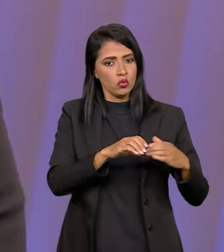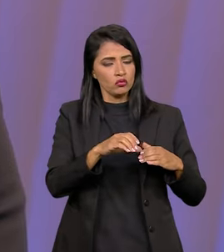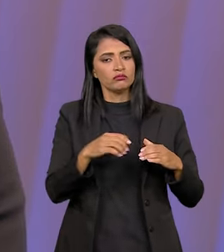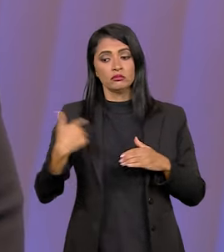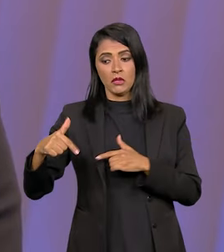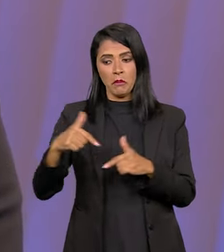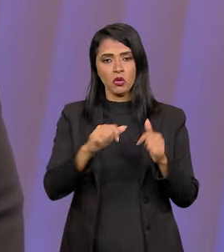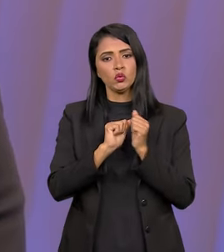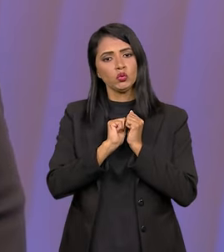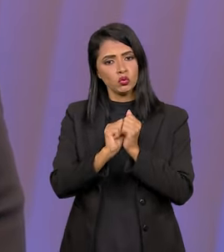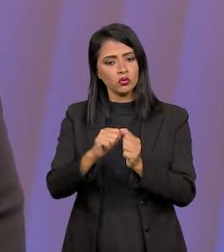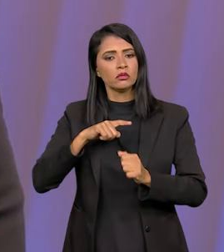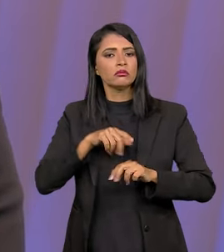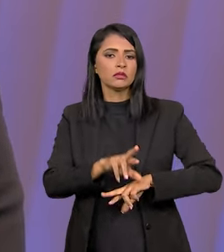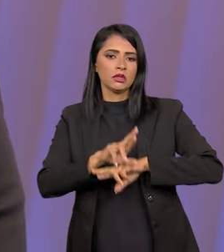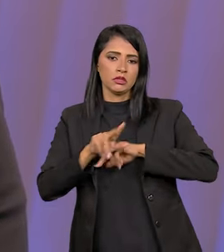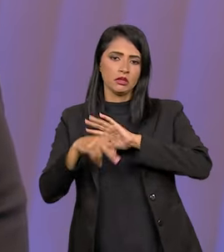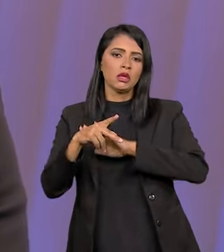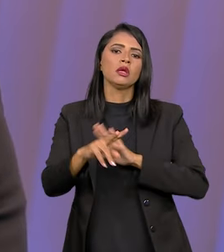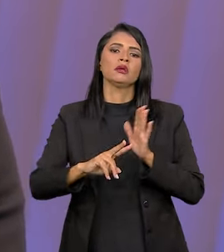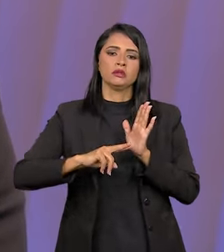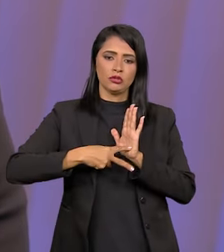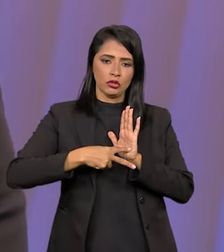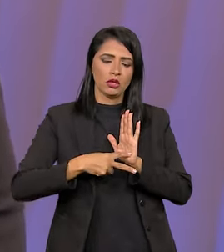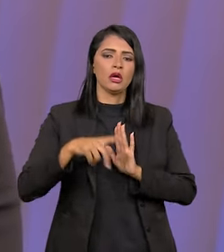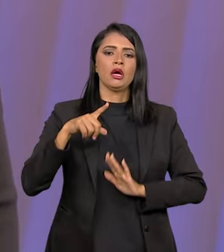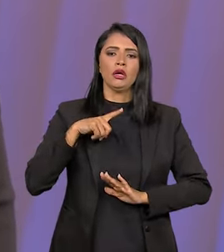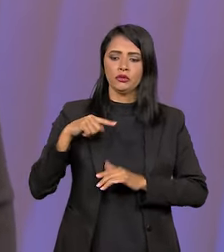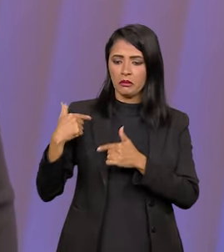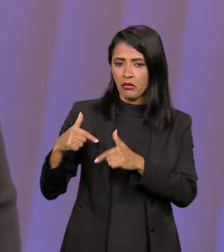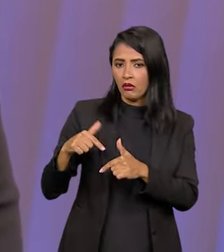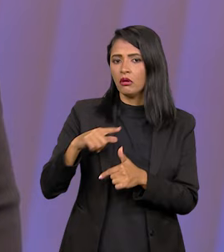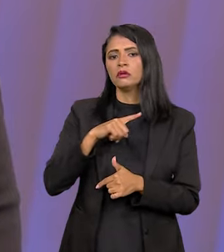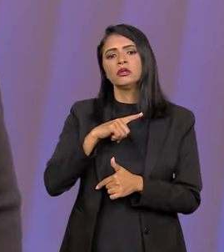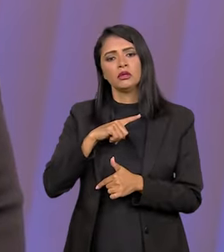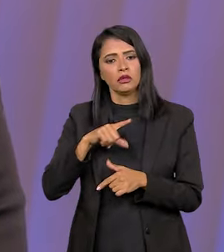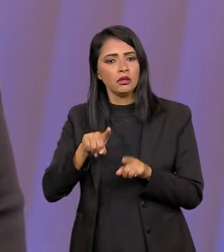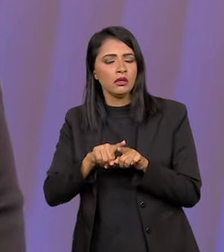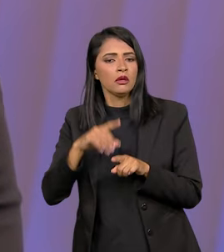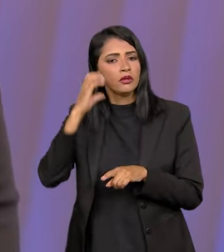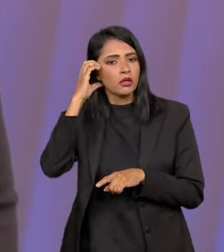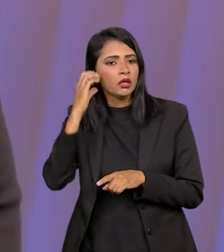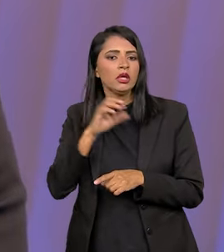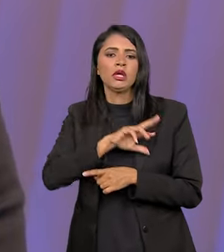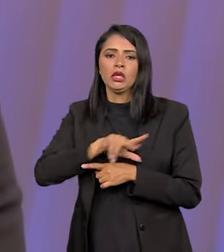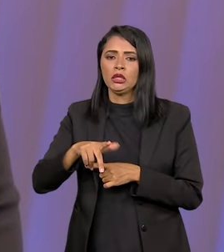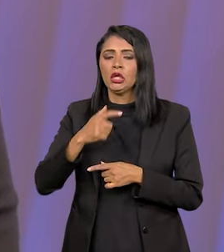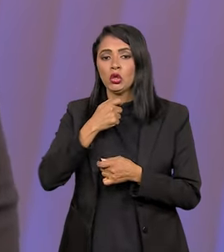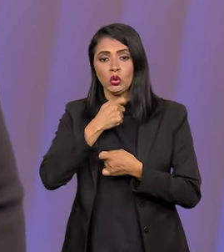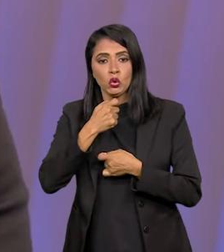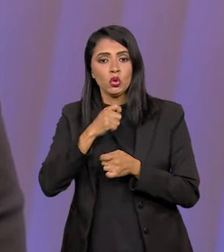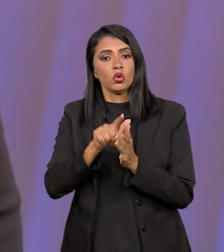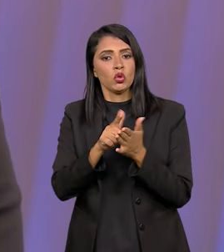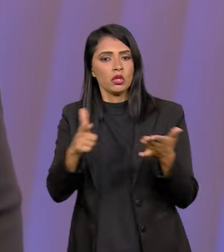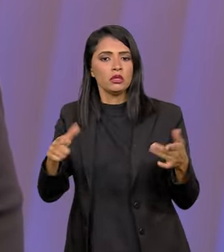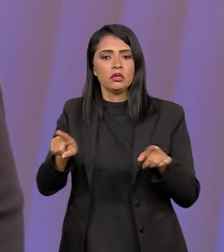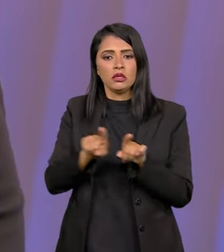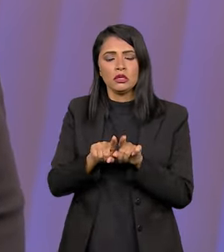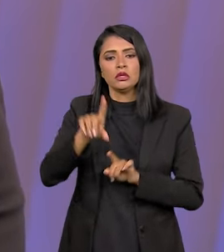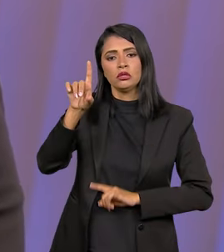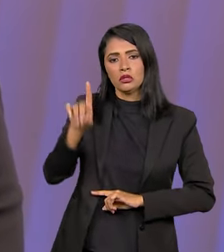público. Eles estão trabalhando em conjunto, né, tem representação do sindicato, da comissão de empregados, dos radialistas e